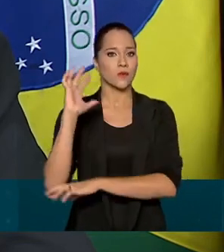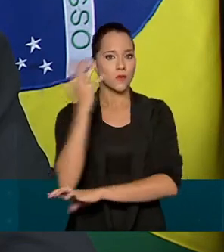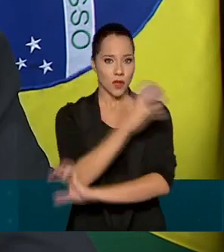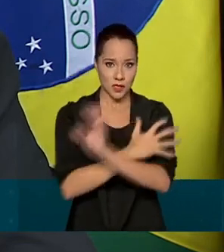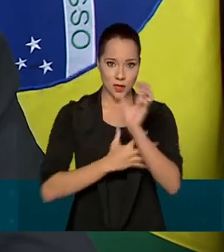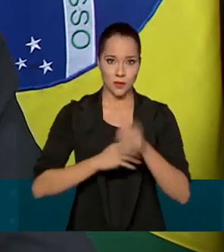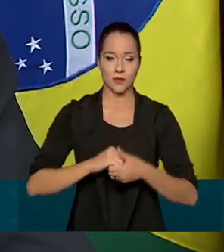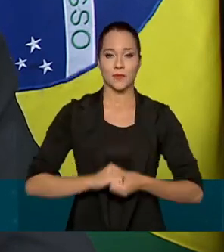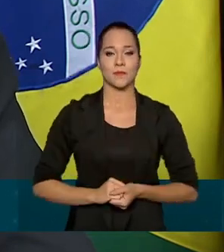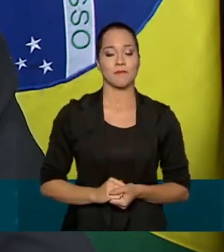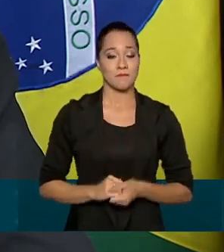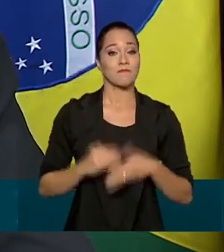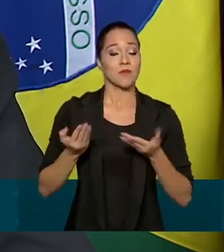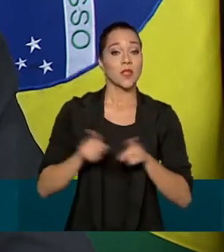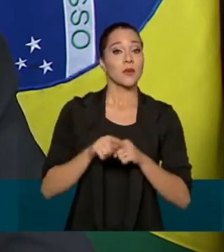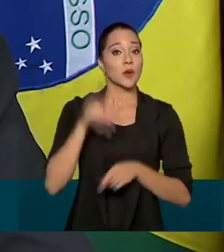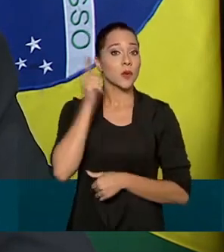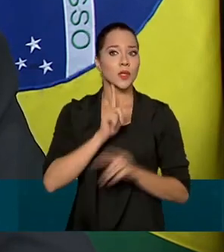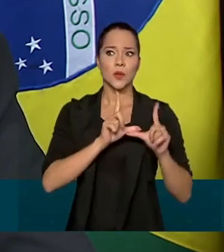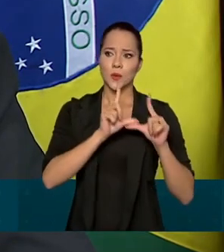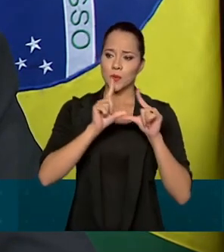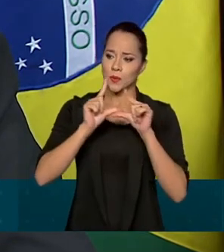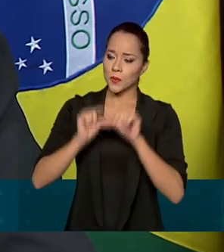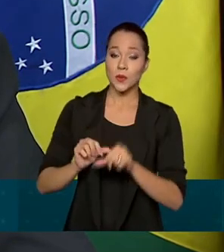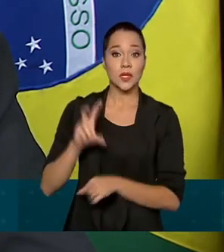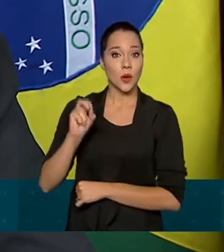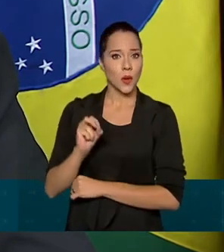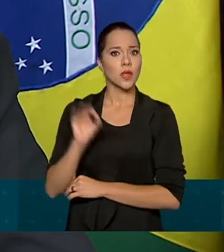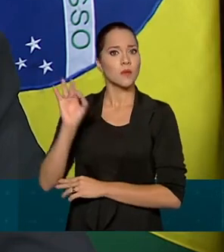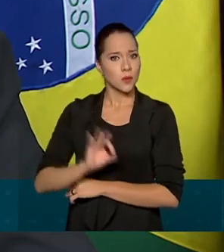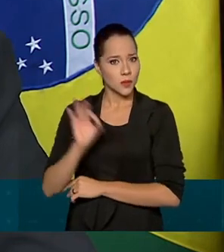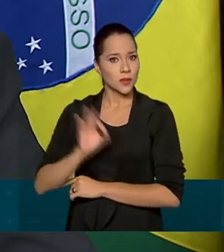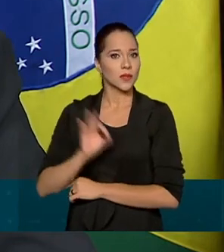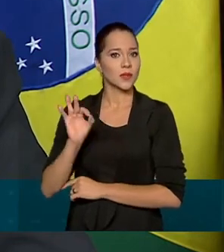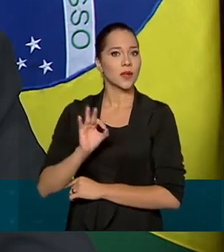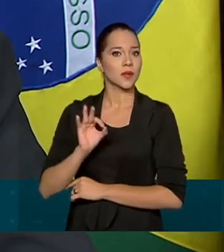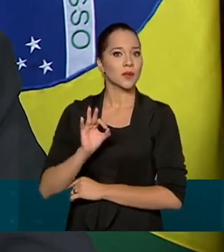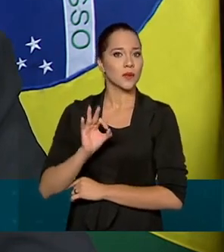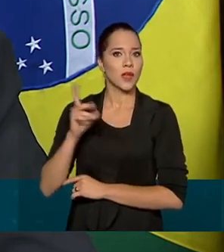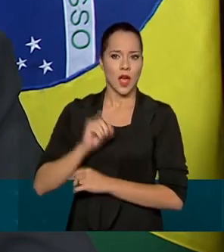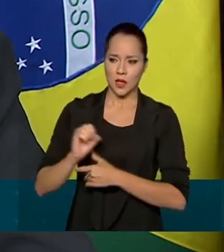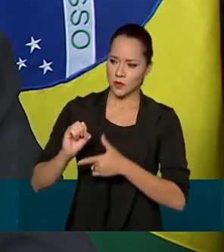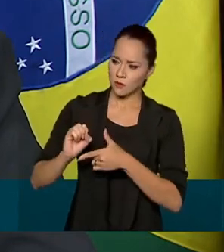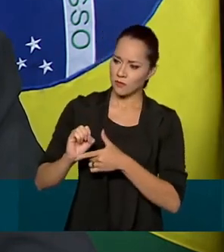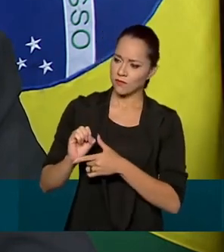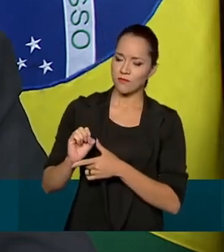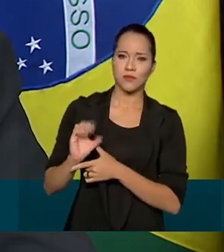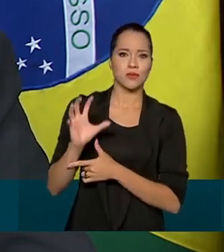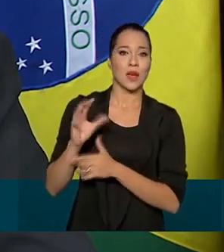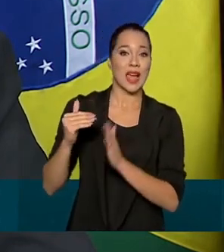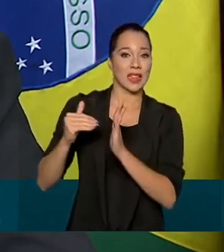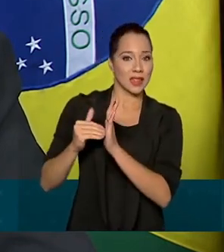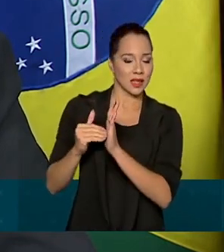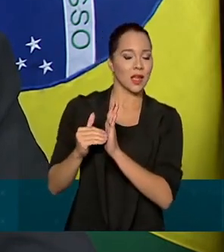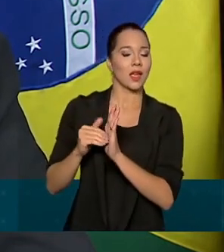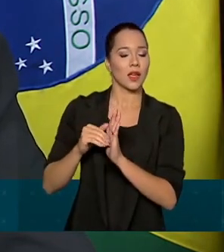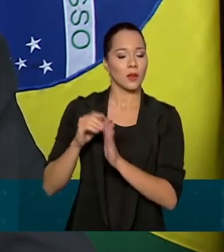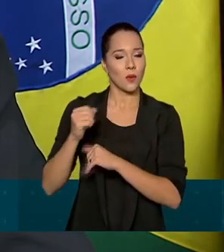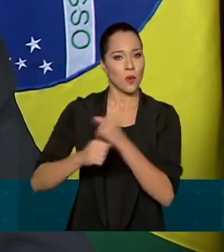Com isso, reduziremos em quase 50% nossas emissões até essa data.